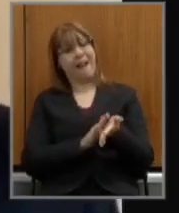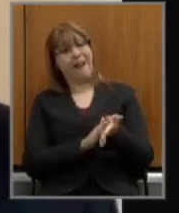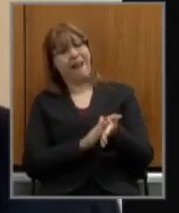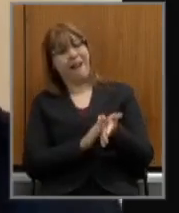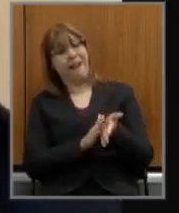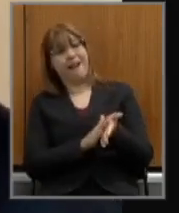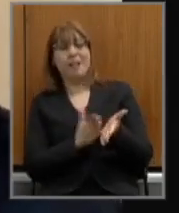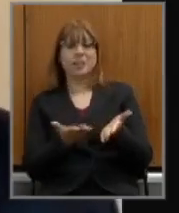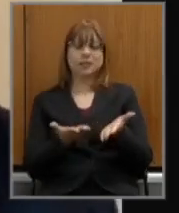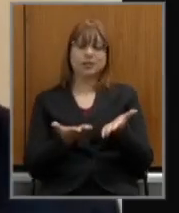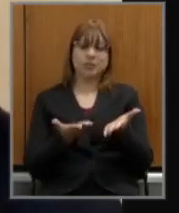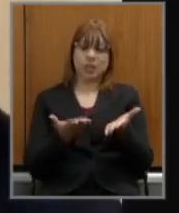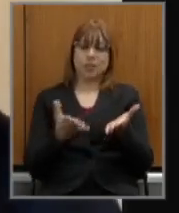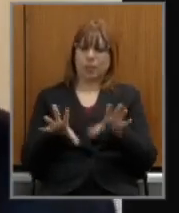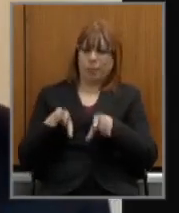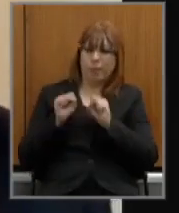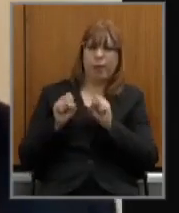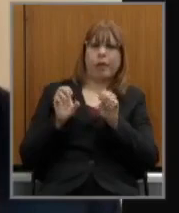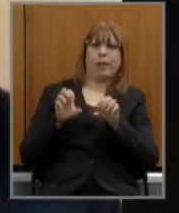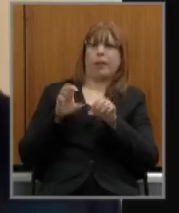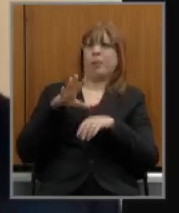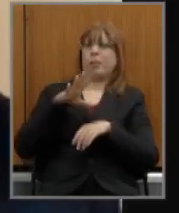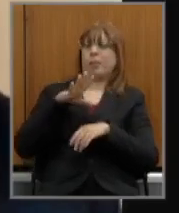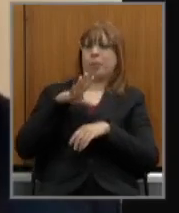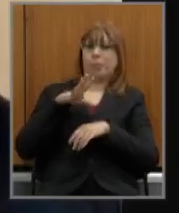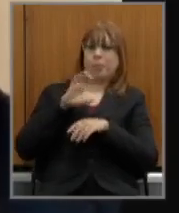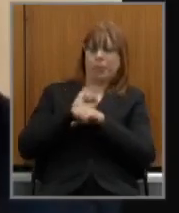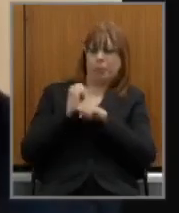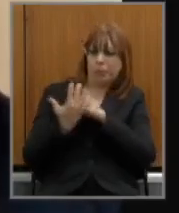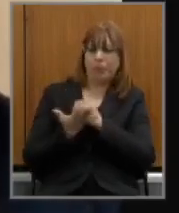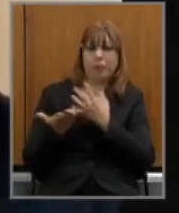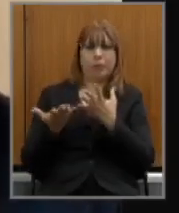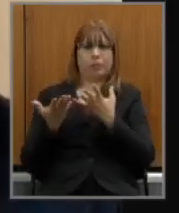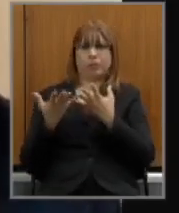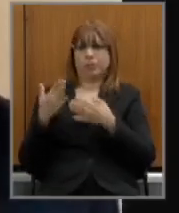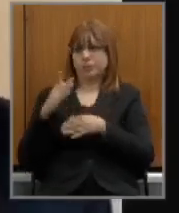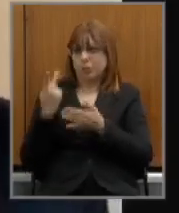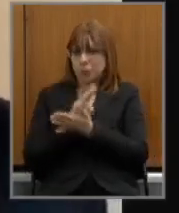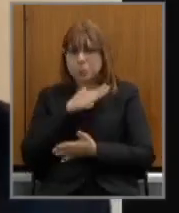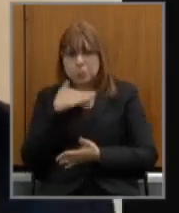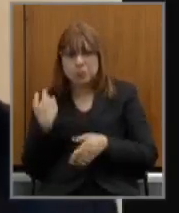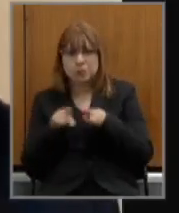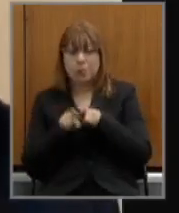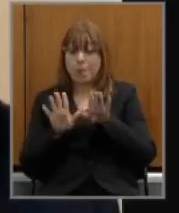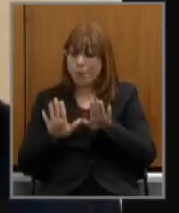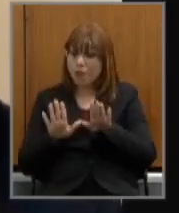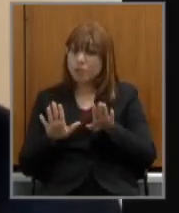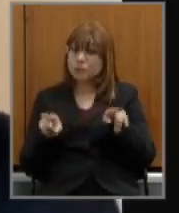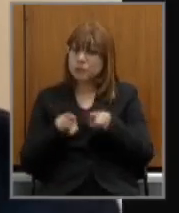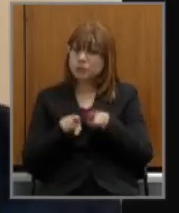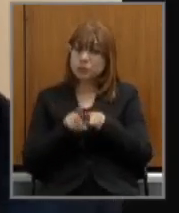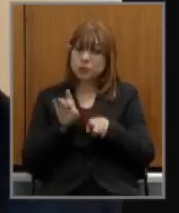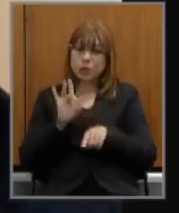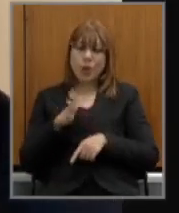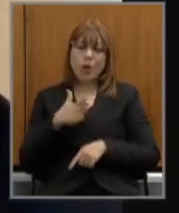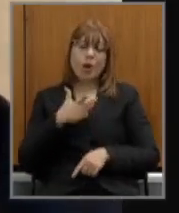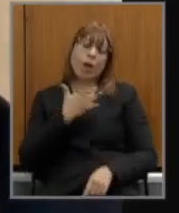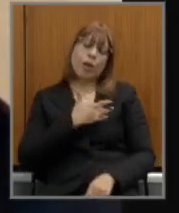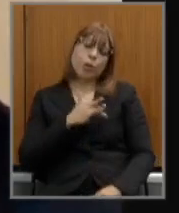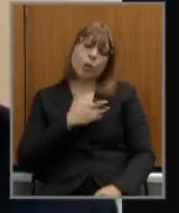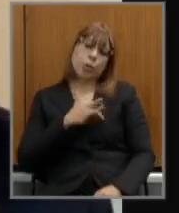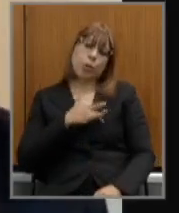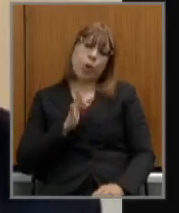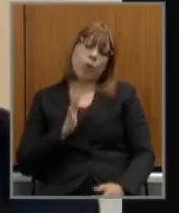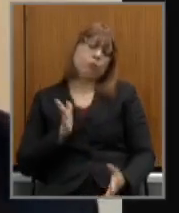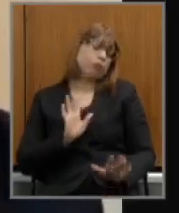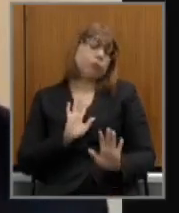na linha de frente se contaminando e morrendo mas também olhar com os olhos não os olhos da compaixão mas